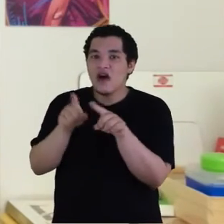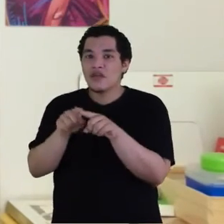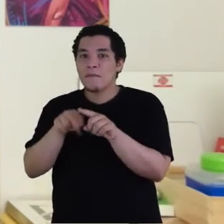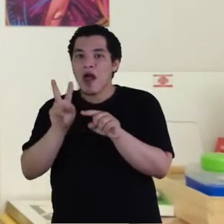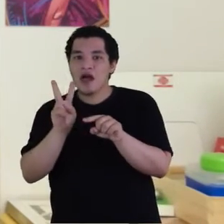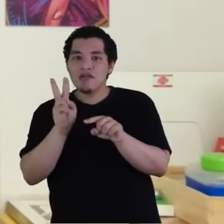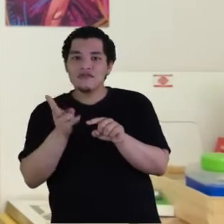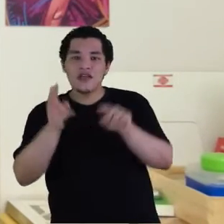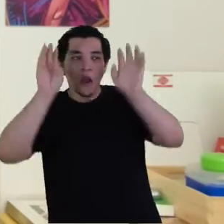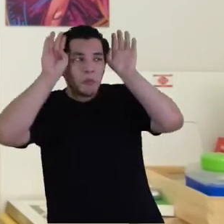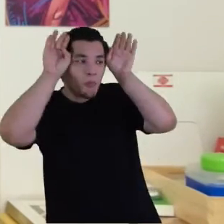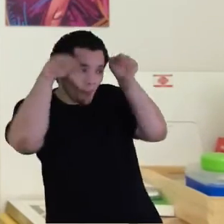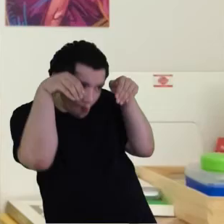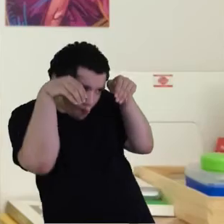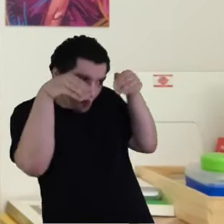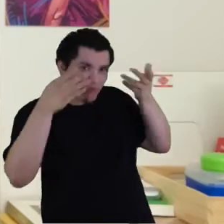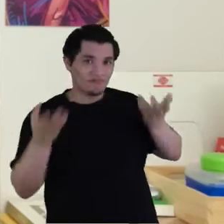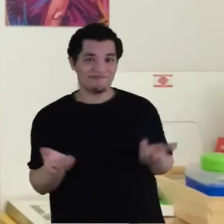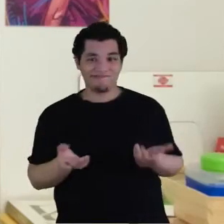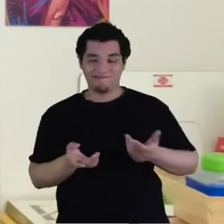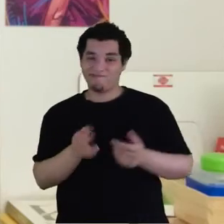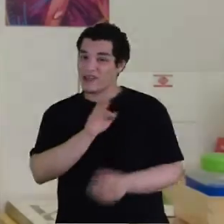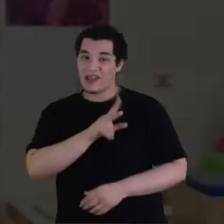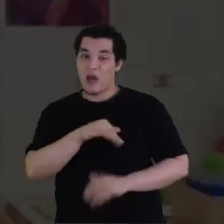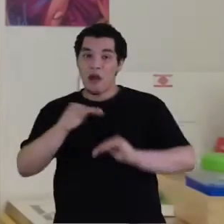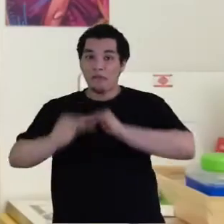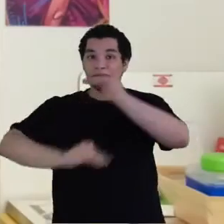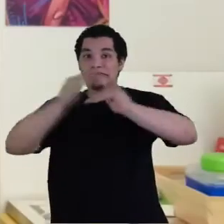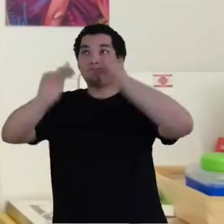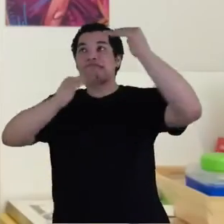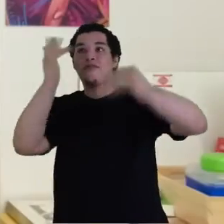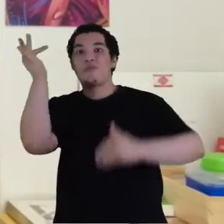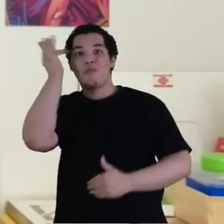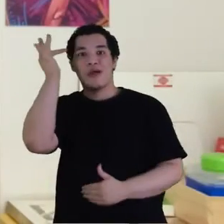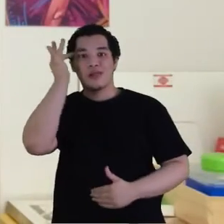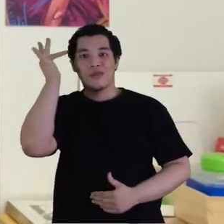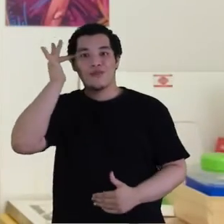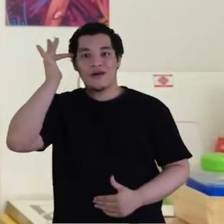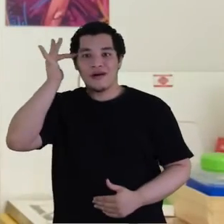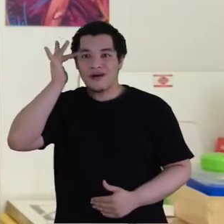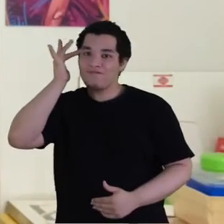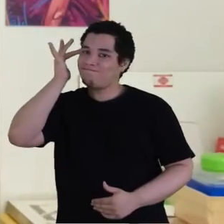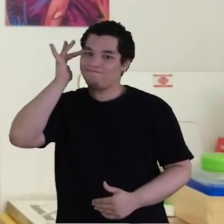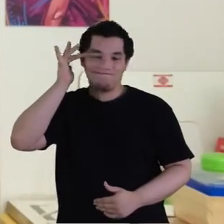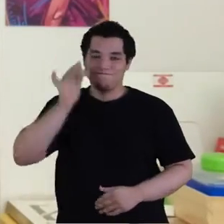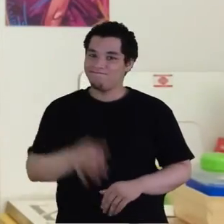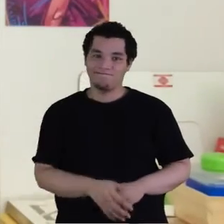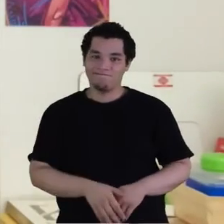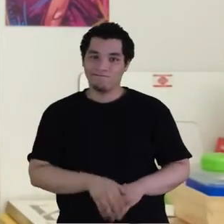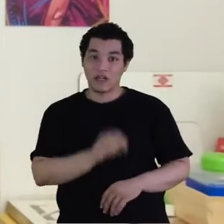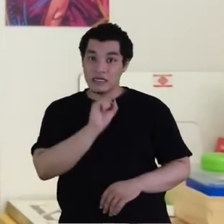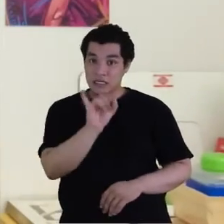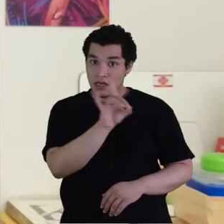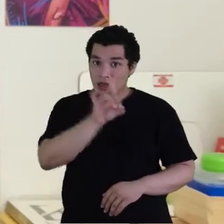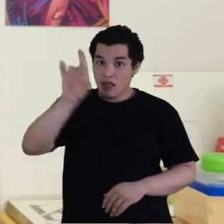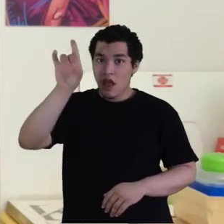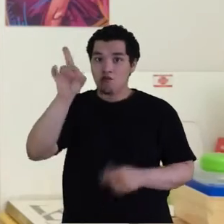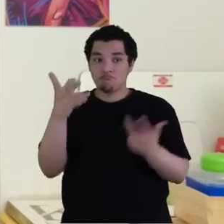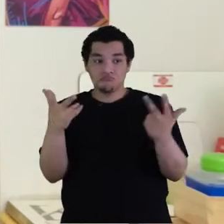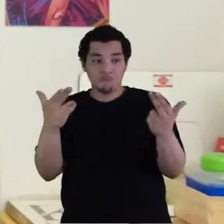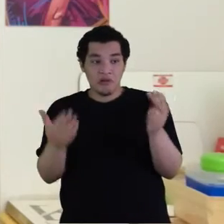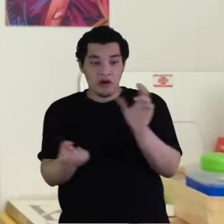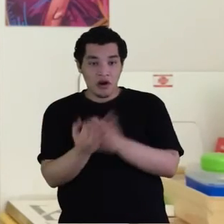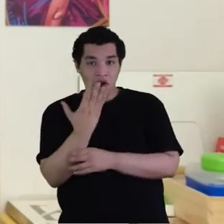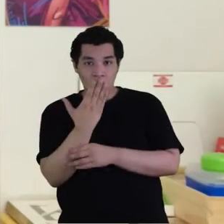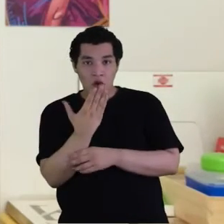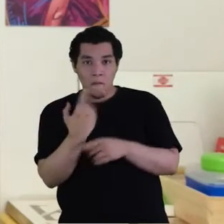ao homem, não estão tão adiantados assim? E aí você poderia pensar, se Deus criou o homem e a mulher, por que não criou